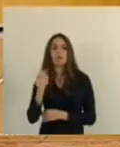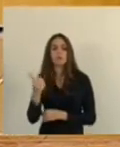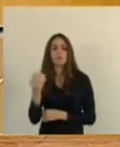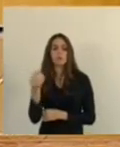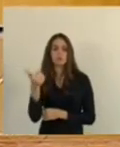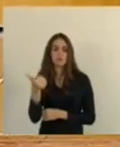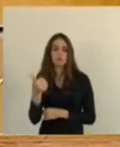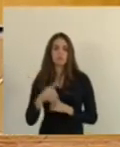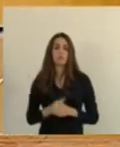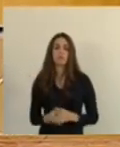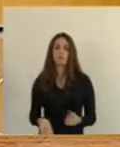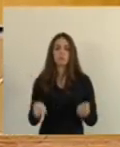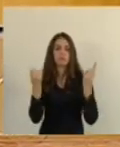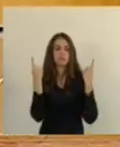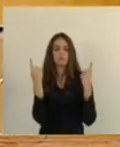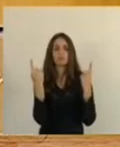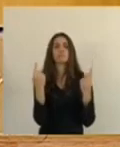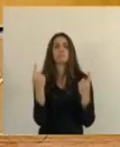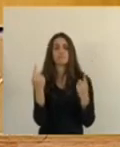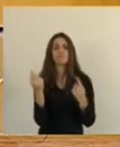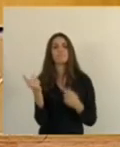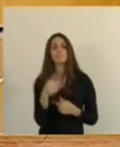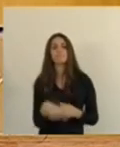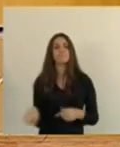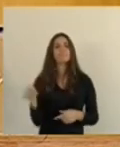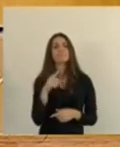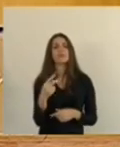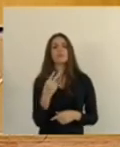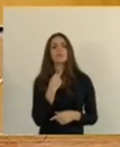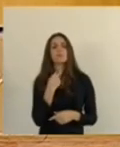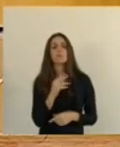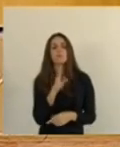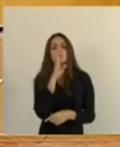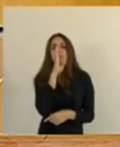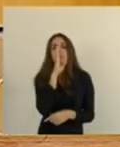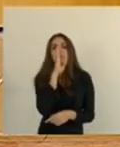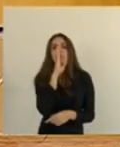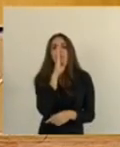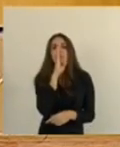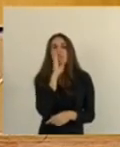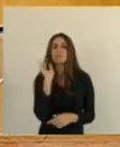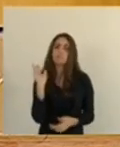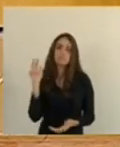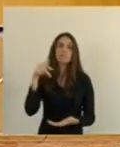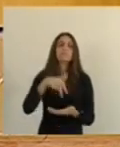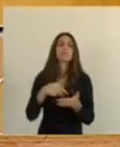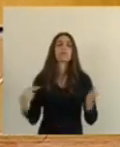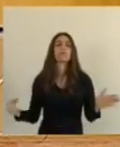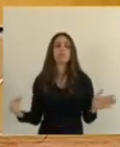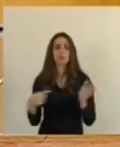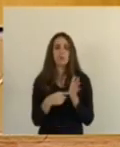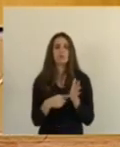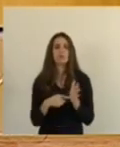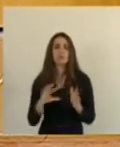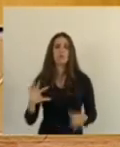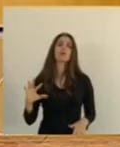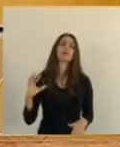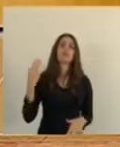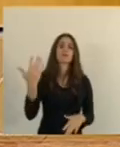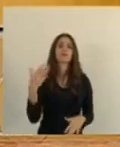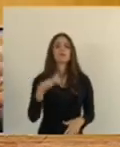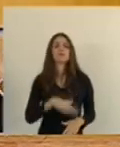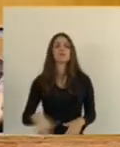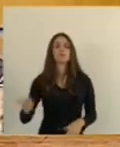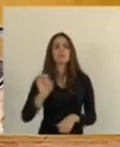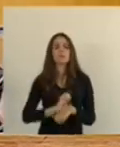Um absurdo, uma vergonha e que nós não podemos nos constranger em vir denunciar essa aberração que acontece no